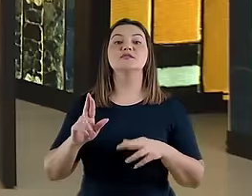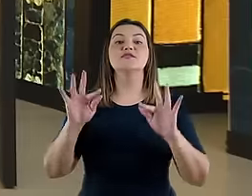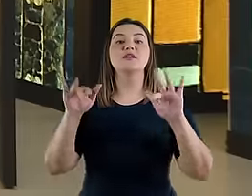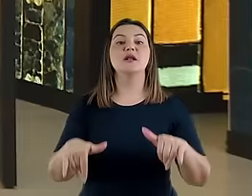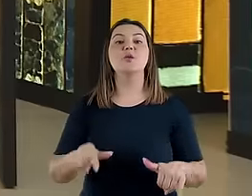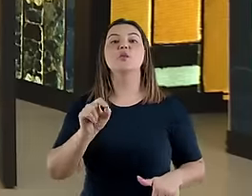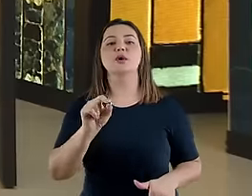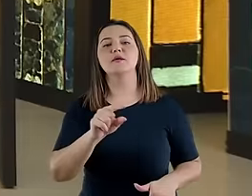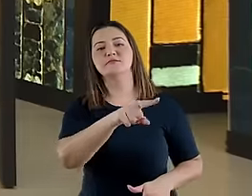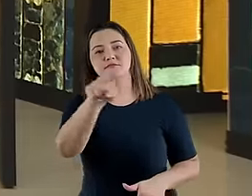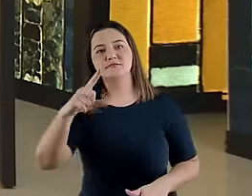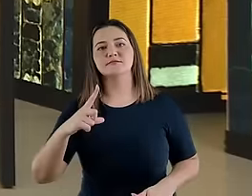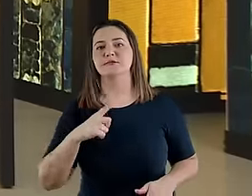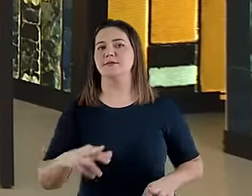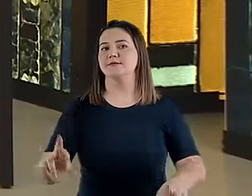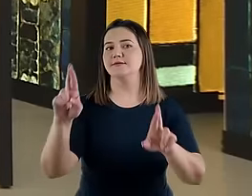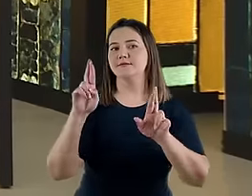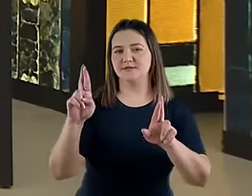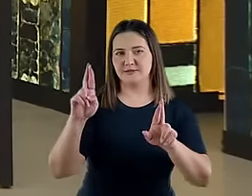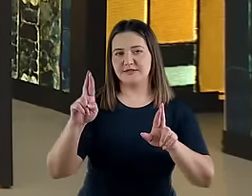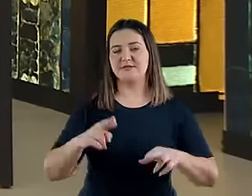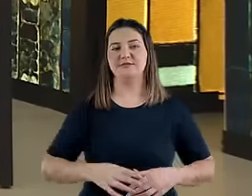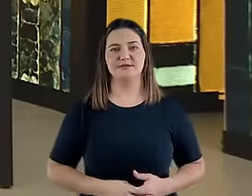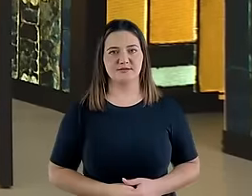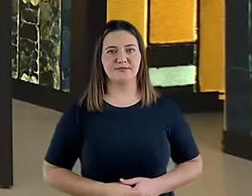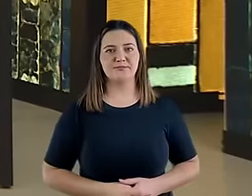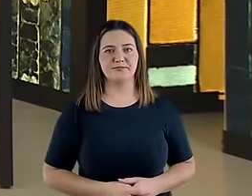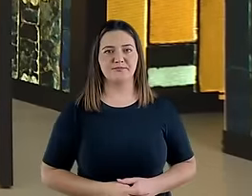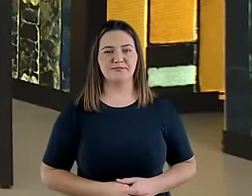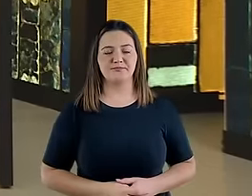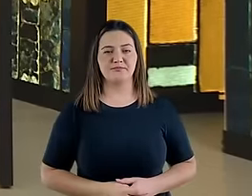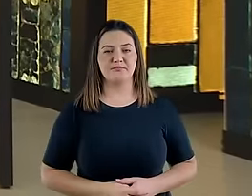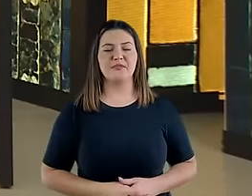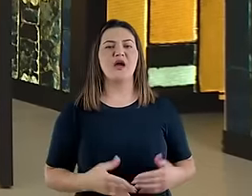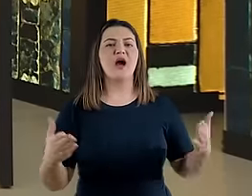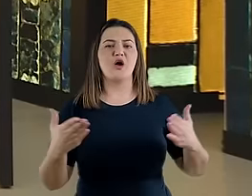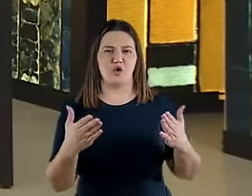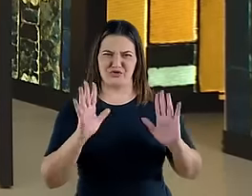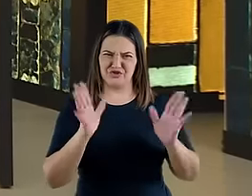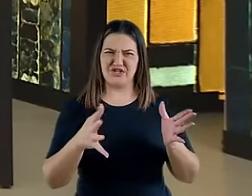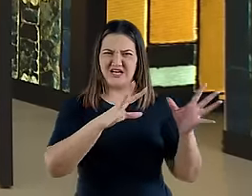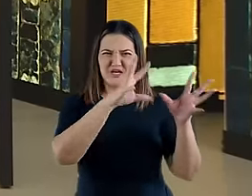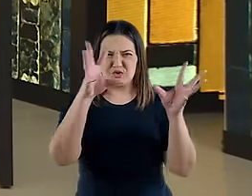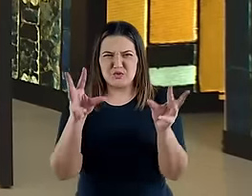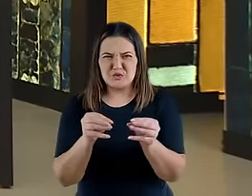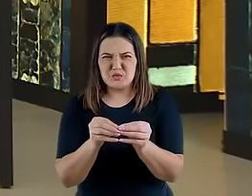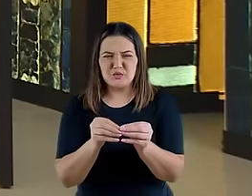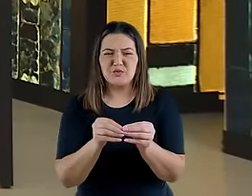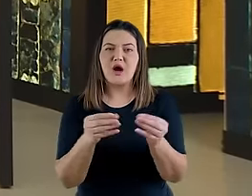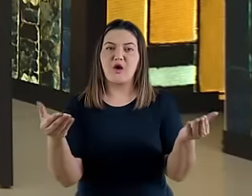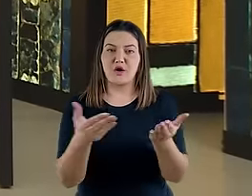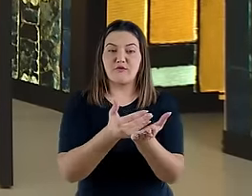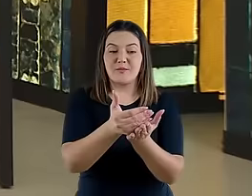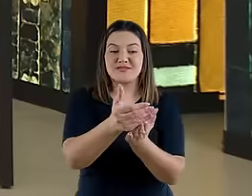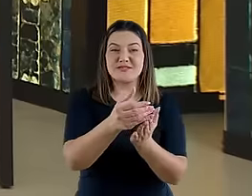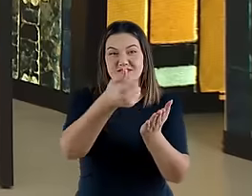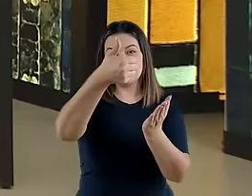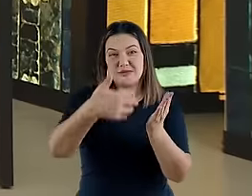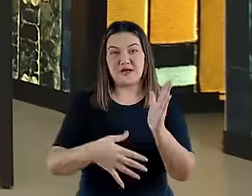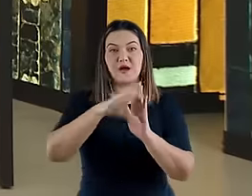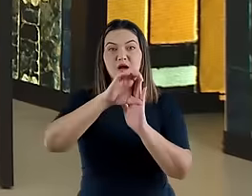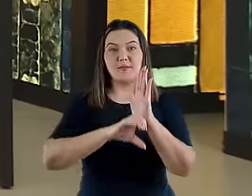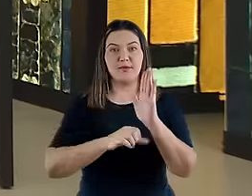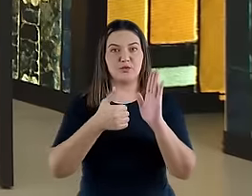Agora que eu apresentei assim, bem rápido, o quadro geral desses três capítulos, vamos recomeçar então pelo capítulo 10.